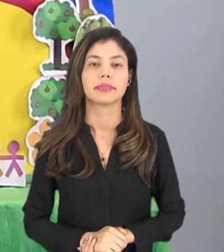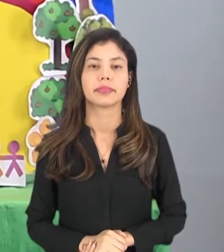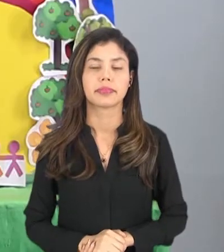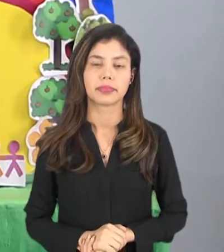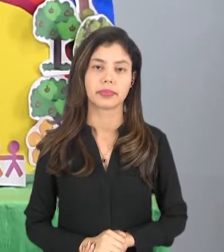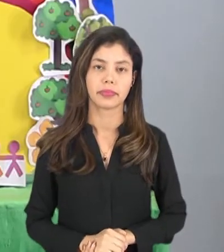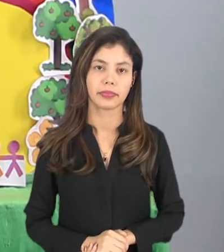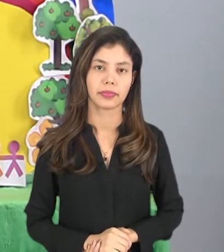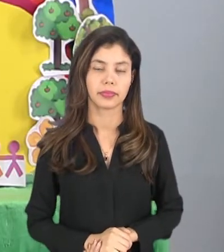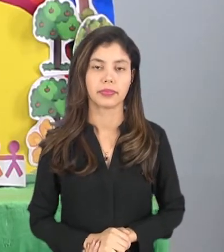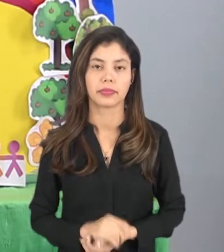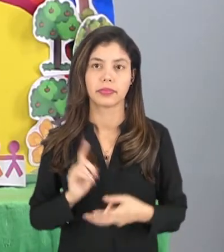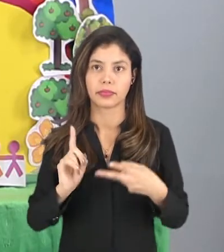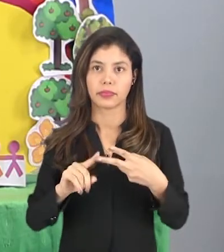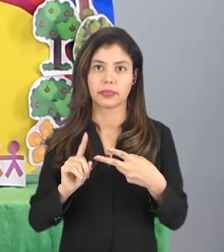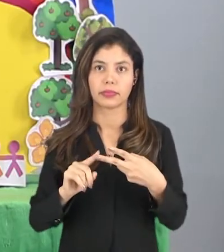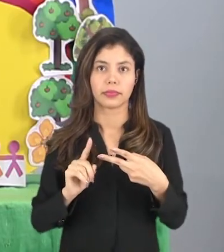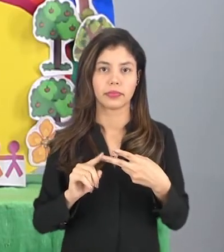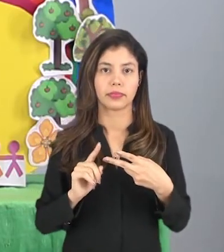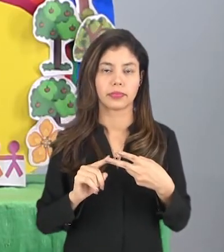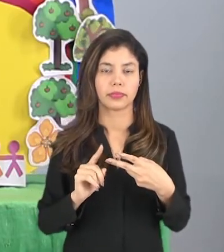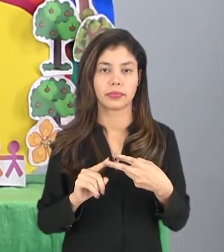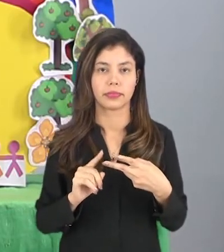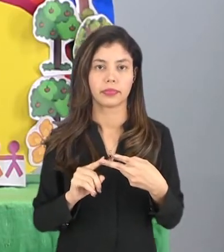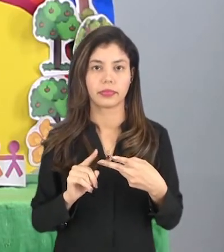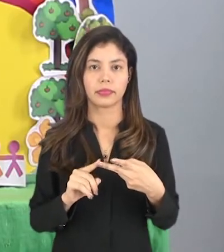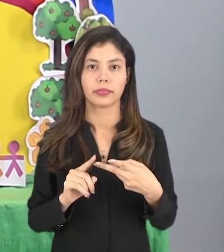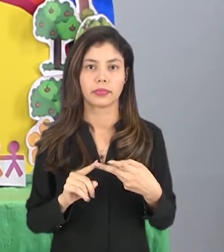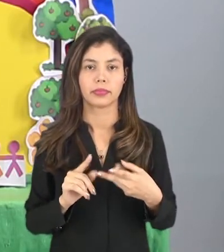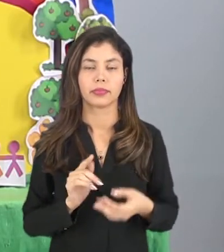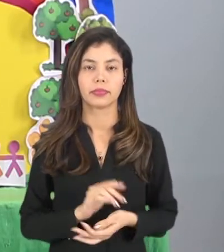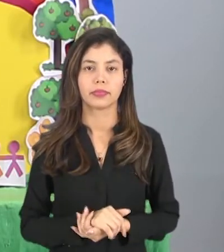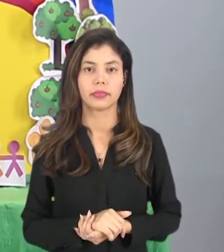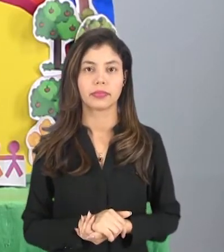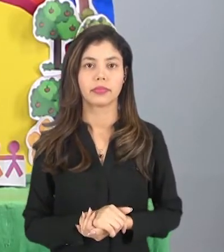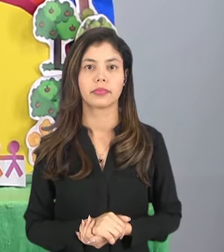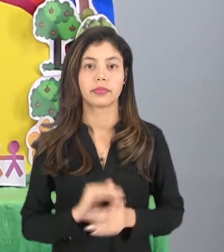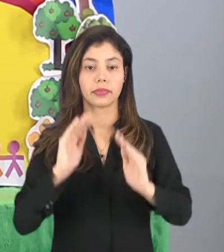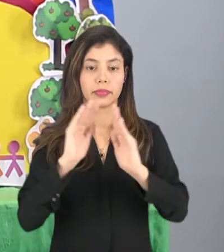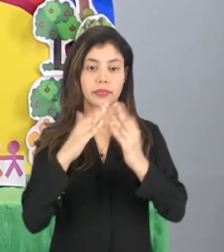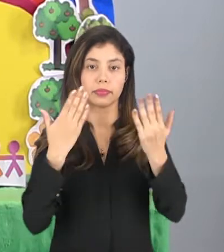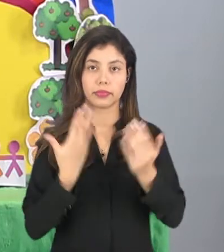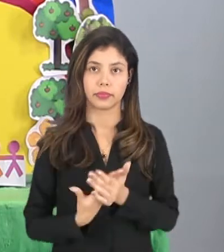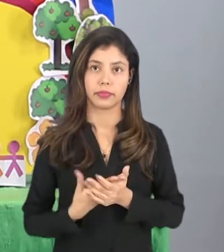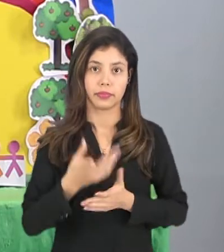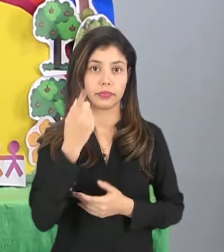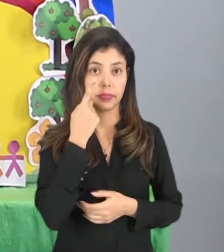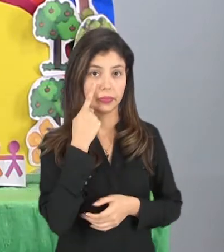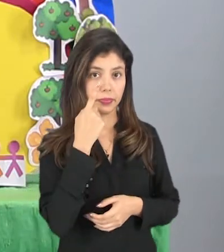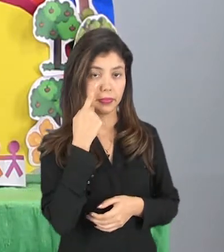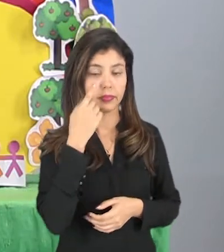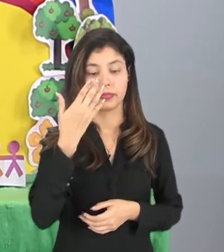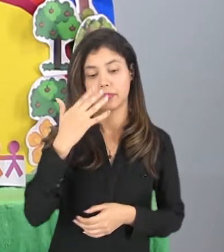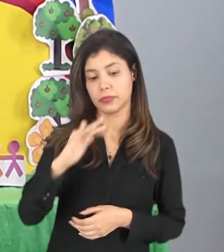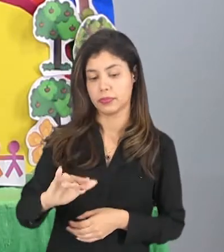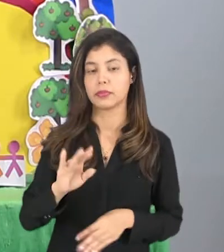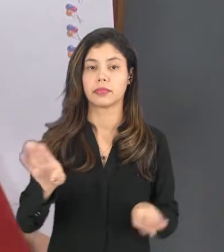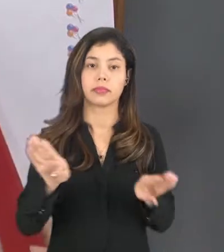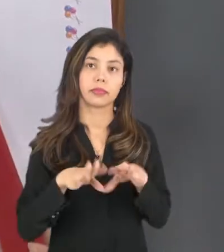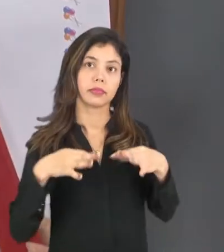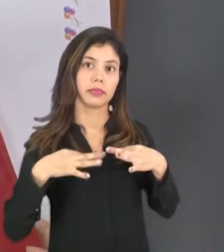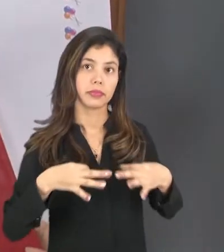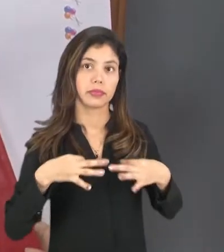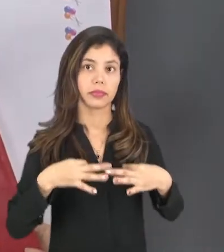segunda situação. Esse é um ambiente escolar. Vejam, as crianças estão vestindo